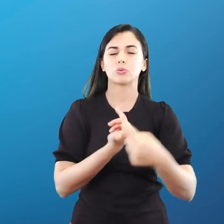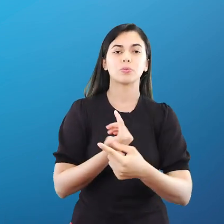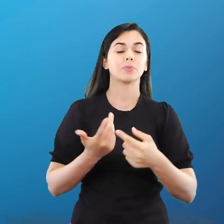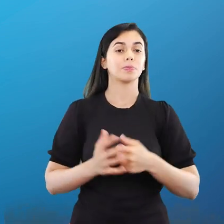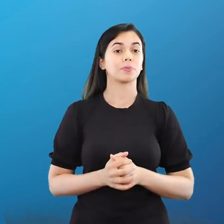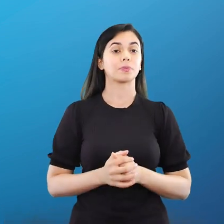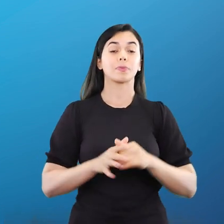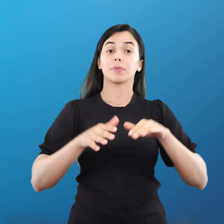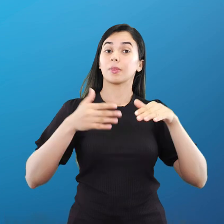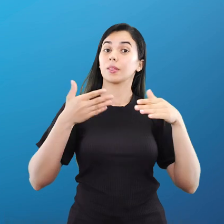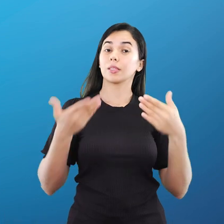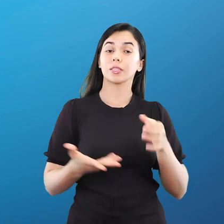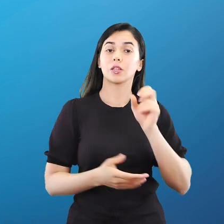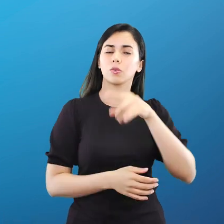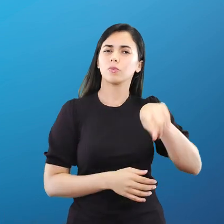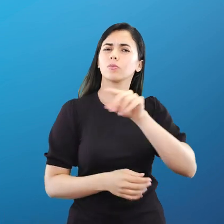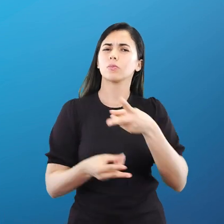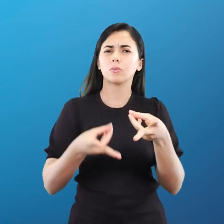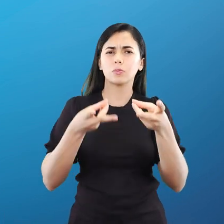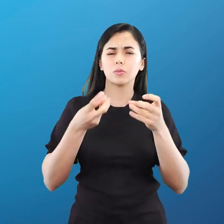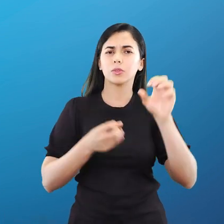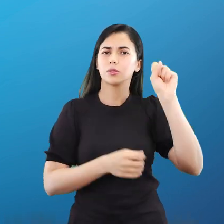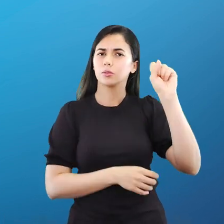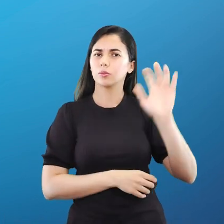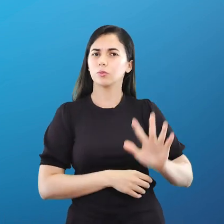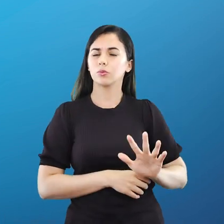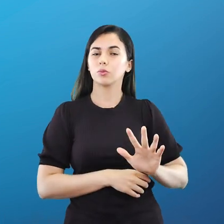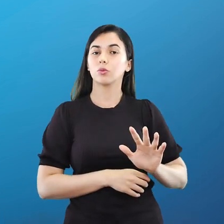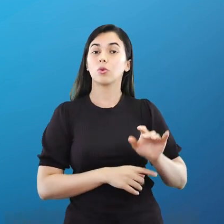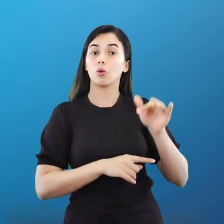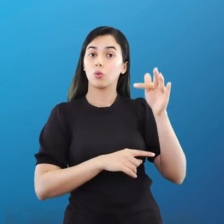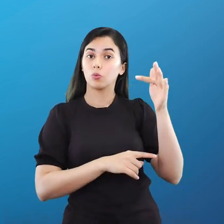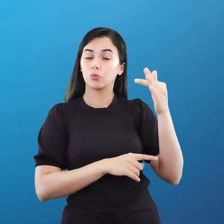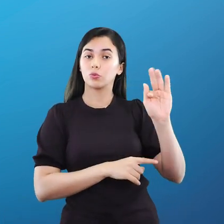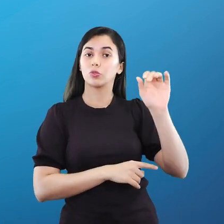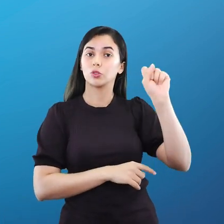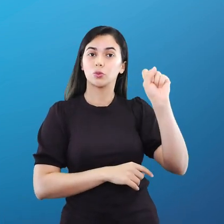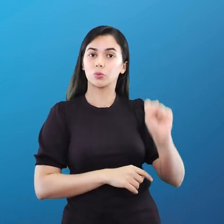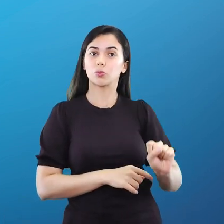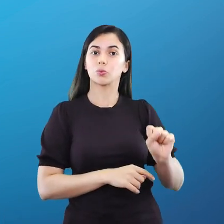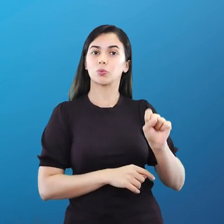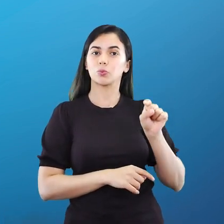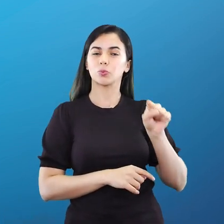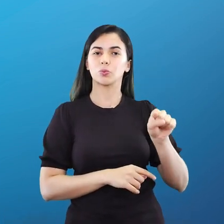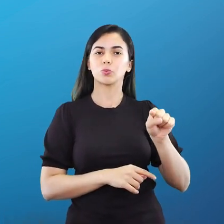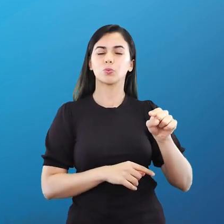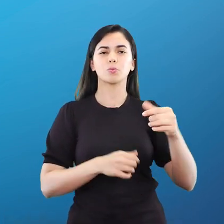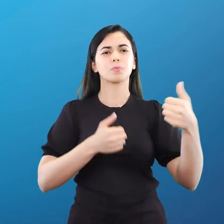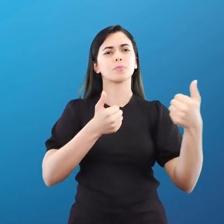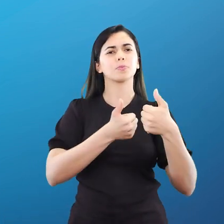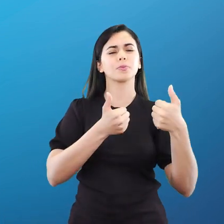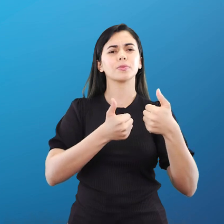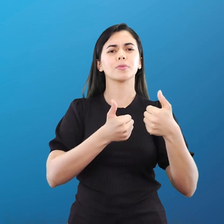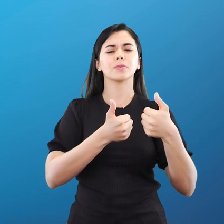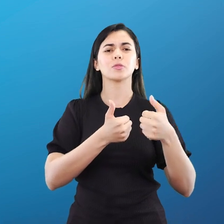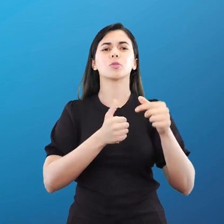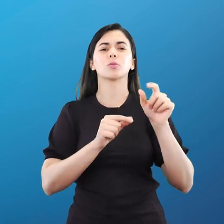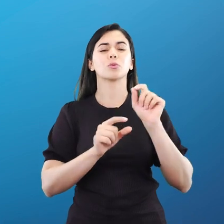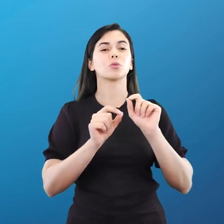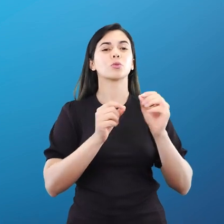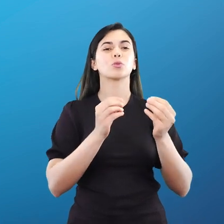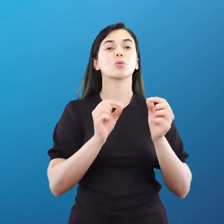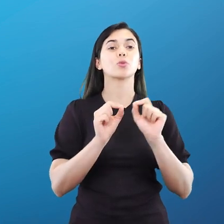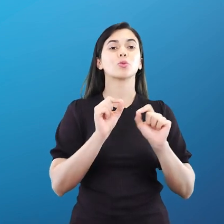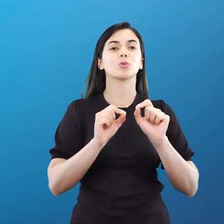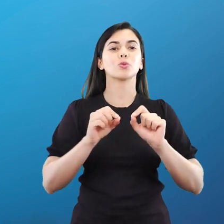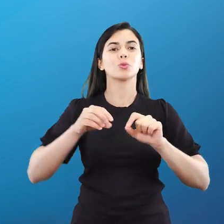Se você observar bem aqui no mapinha, olha só, o sul, né? Sul da França fica também banhado